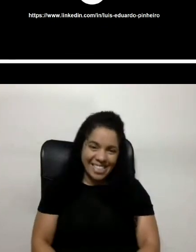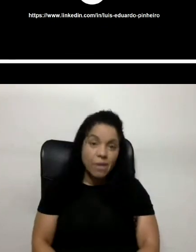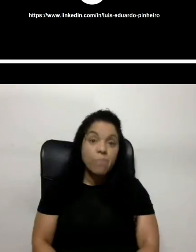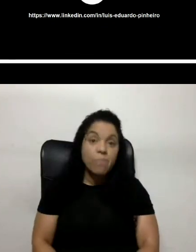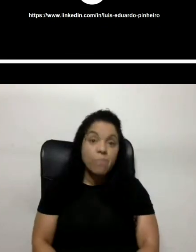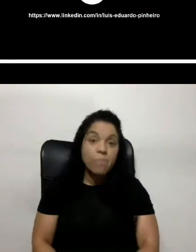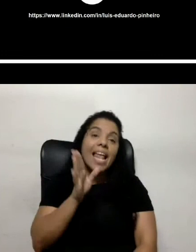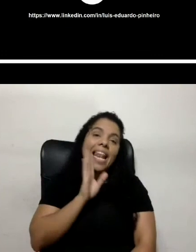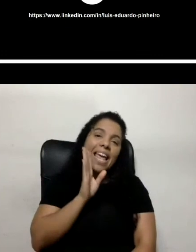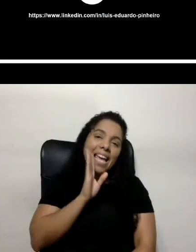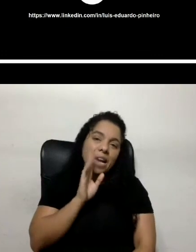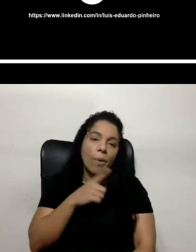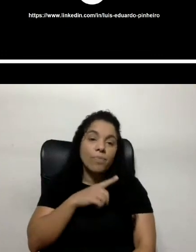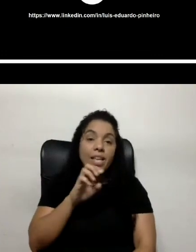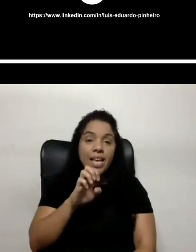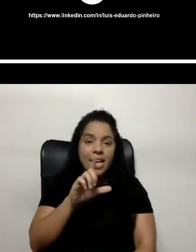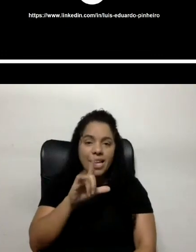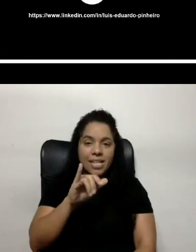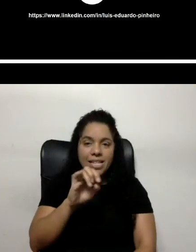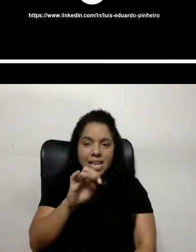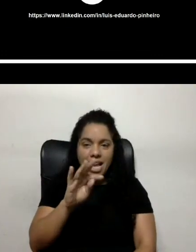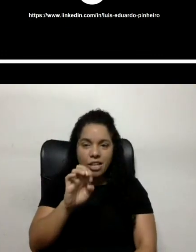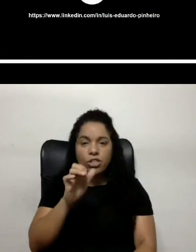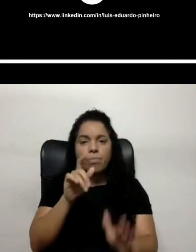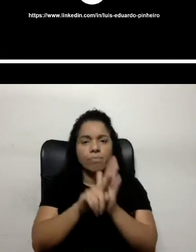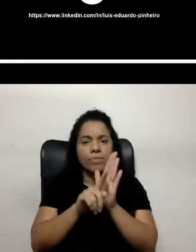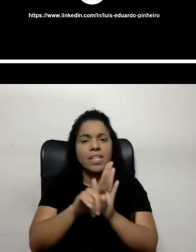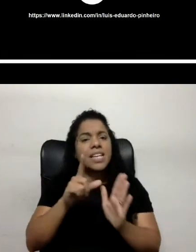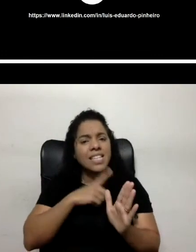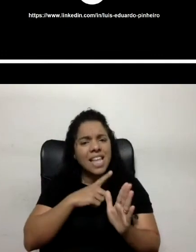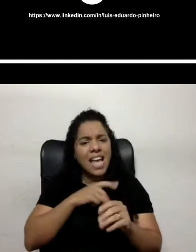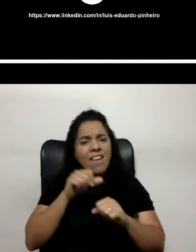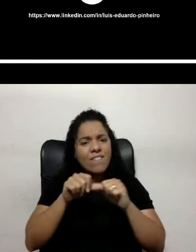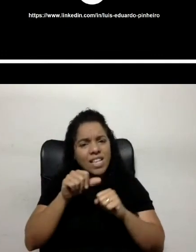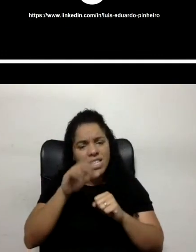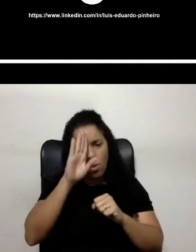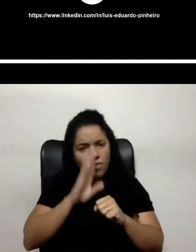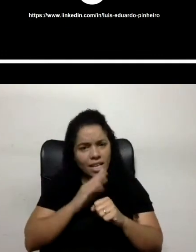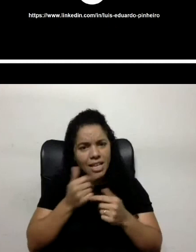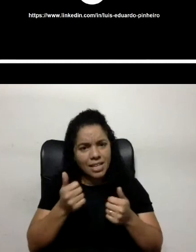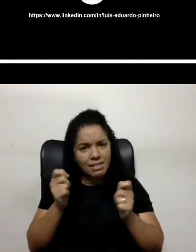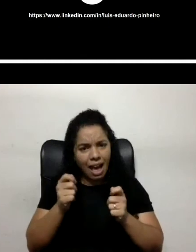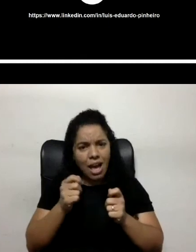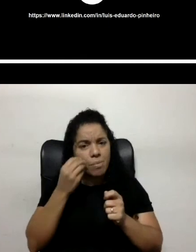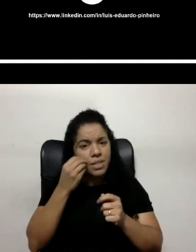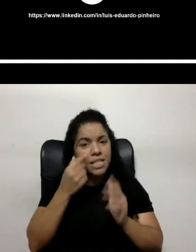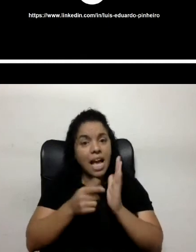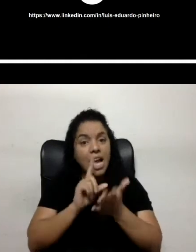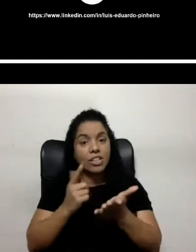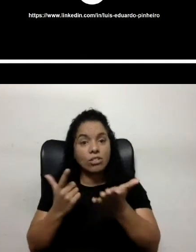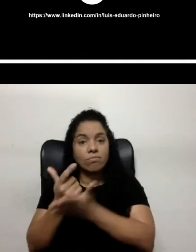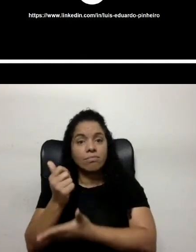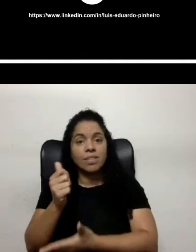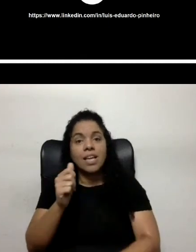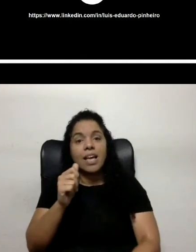e aí, tem a Eliette perguntando também se existe alguma versão free para testar antes de adquirir a device farm.